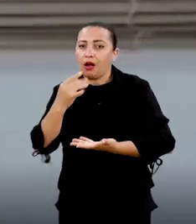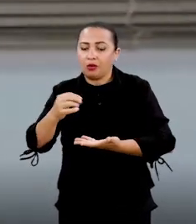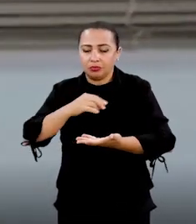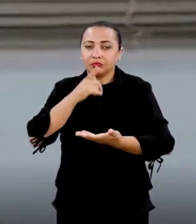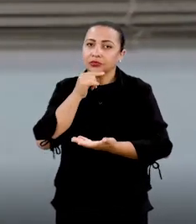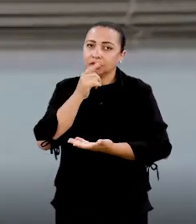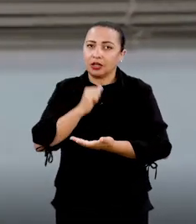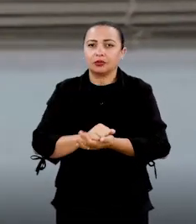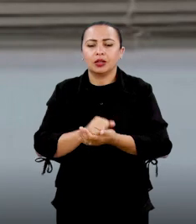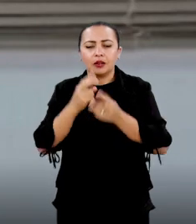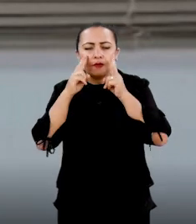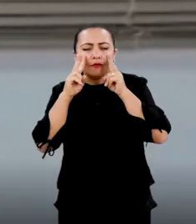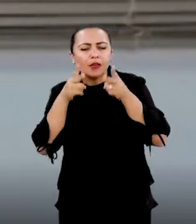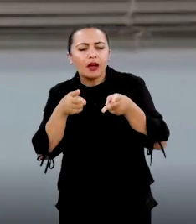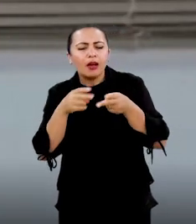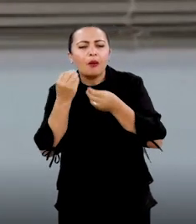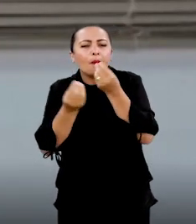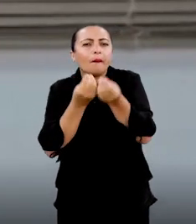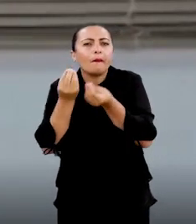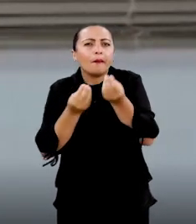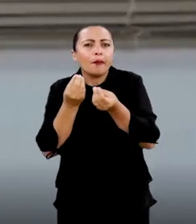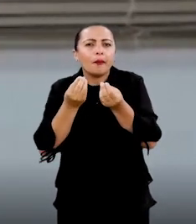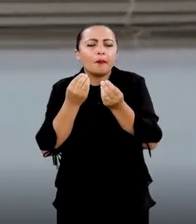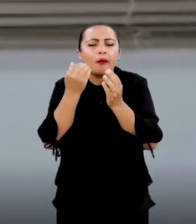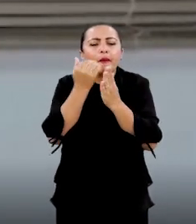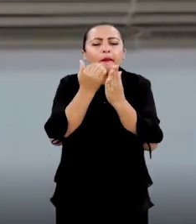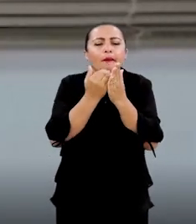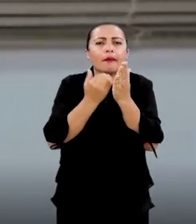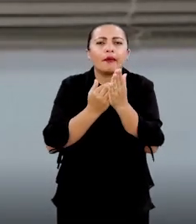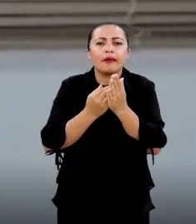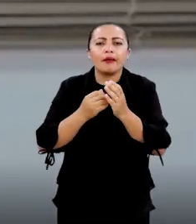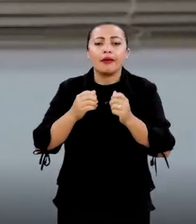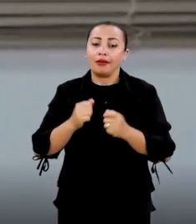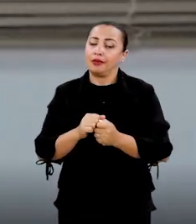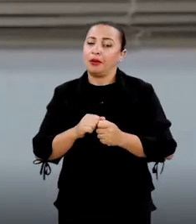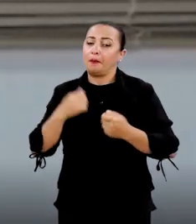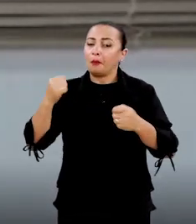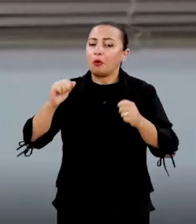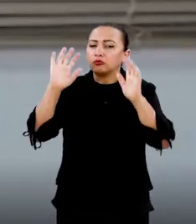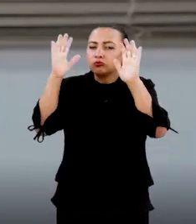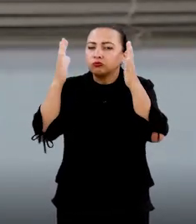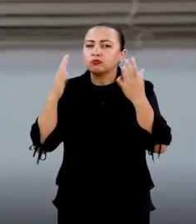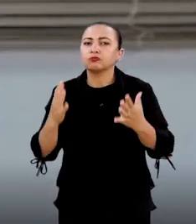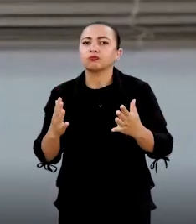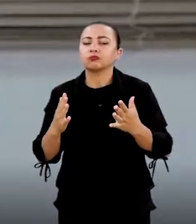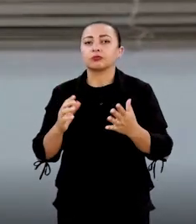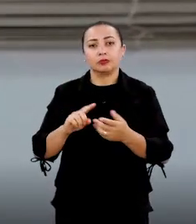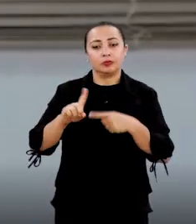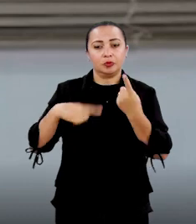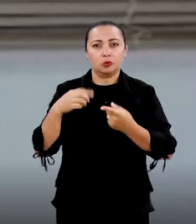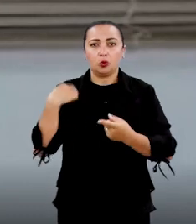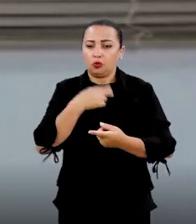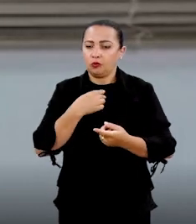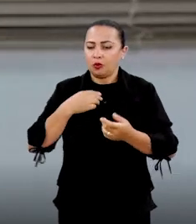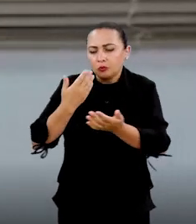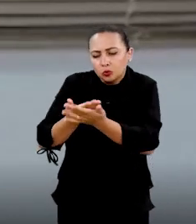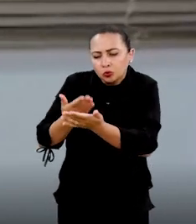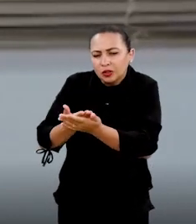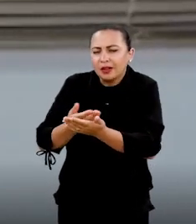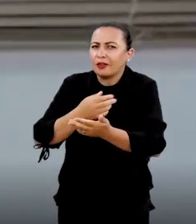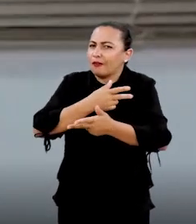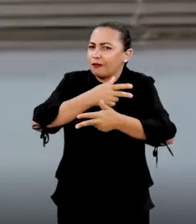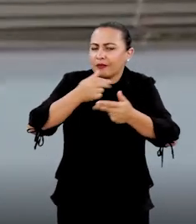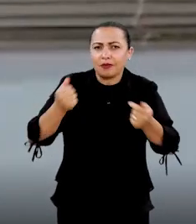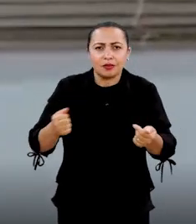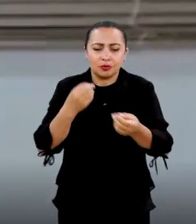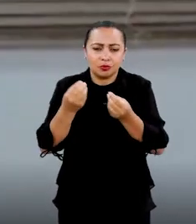Vamos ver quais fatores afetam. E aí, nós fomos estudando vários fatores,